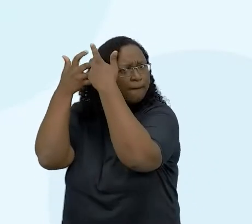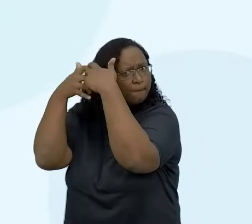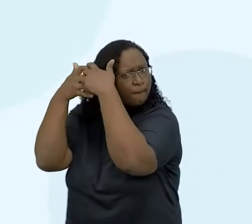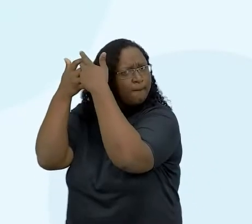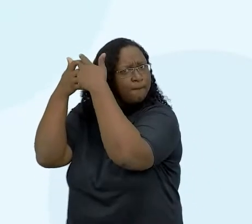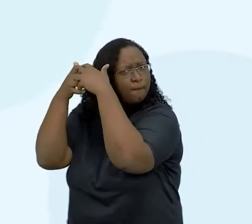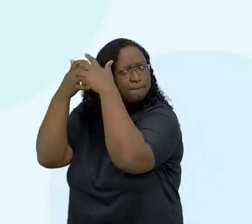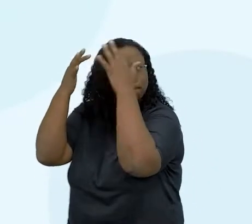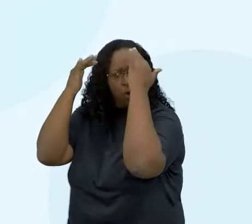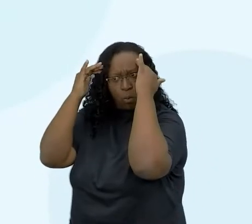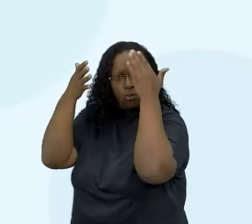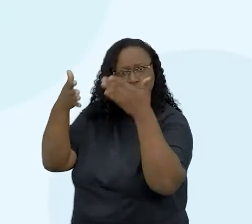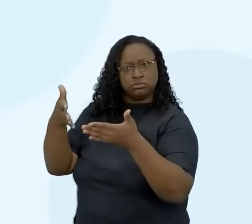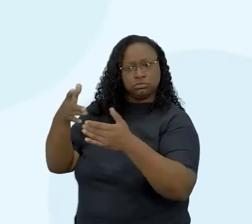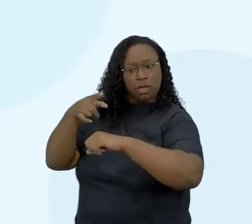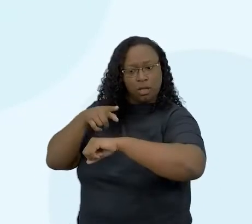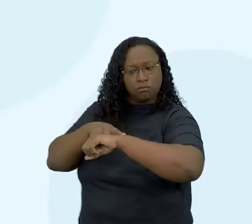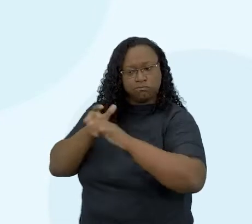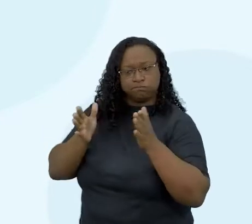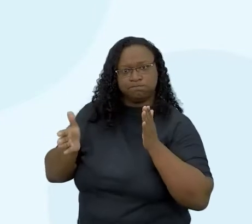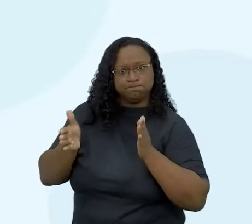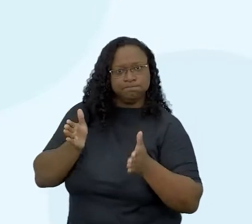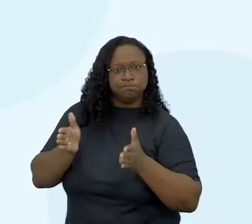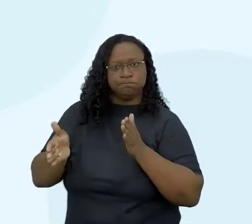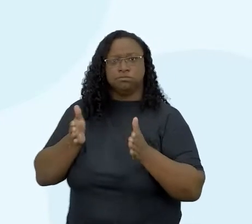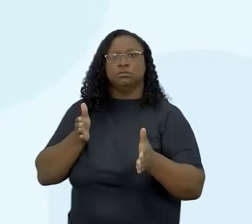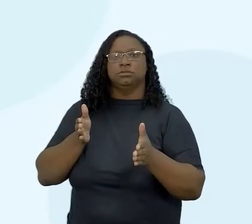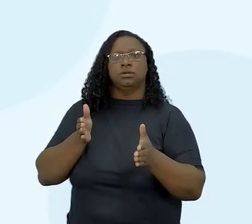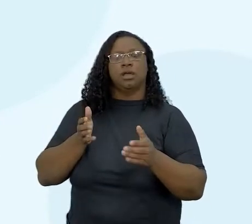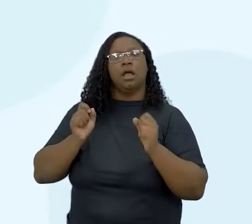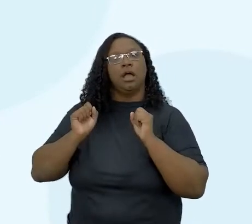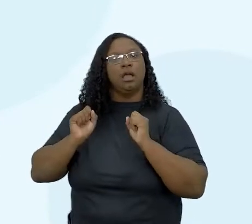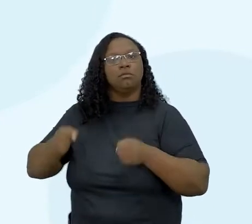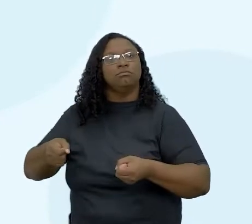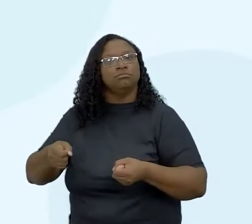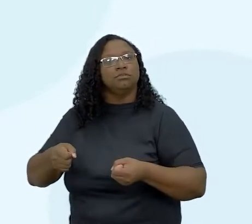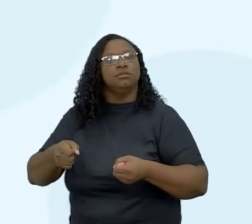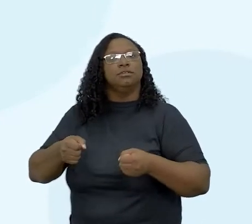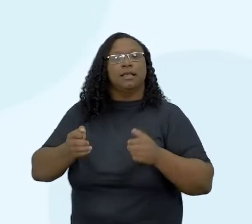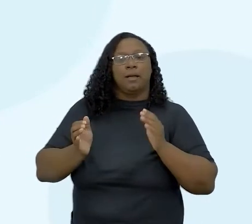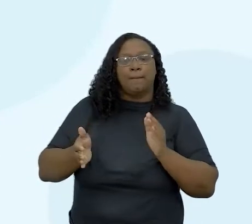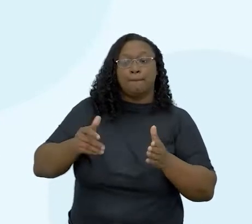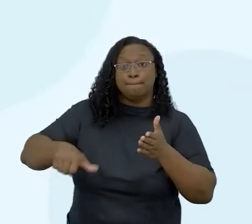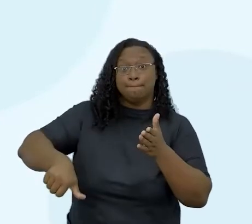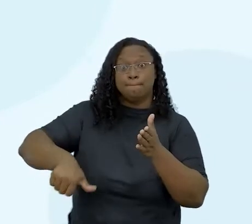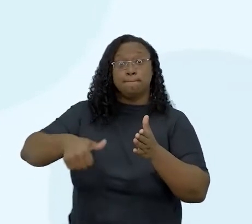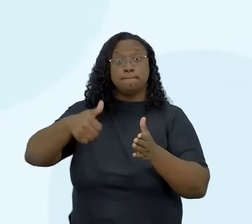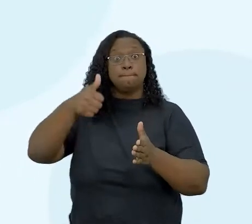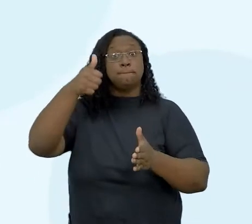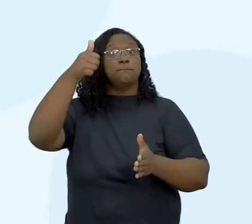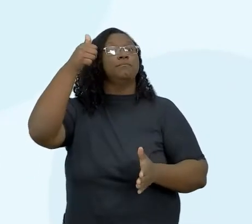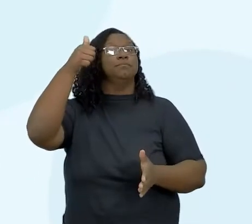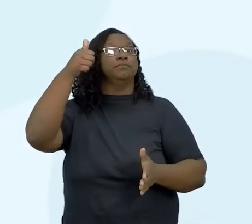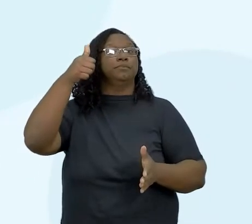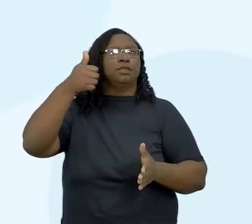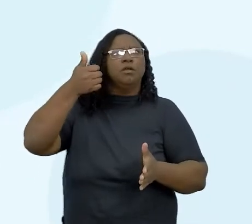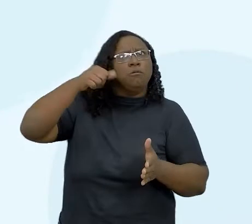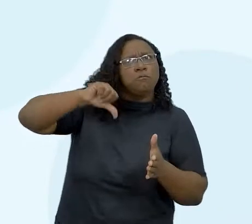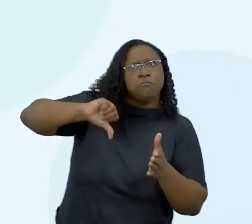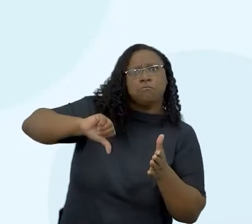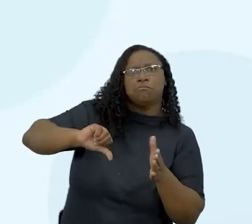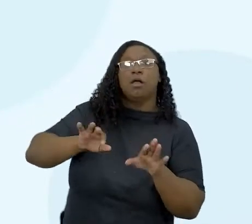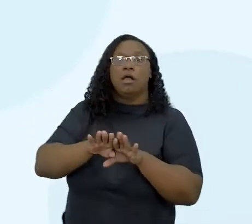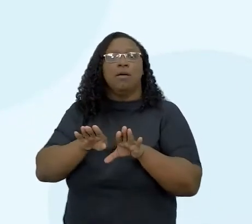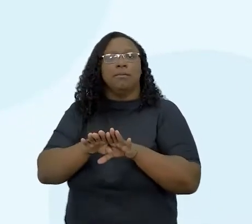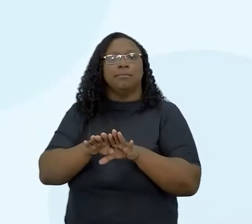objetiva, com prazos definidos, a fim de que possam ter os resultados medidos e avaliados. Com essa característica bem trabalhada,